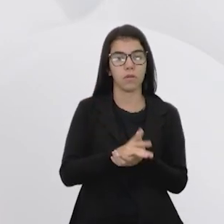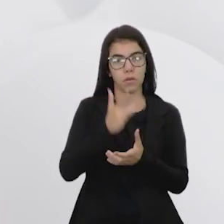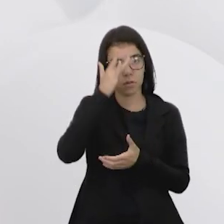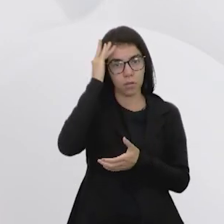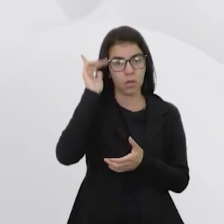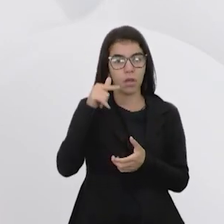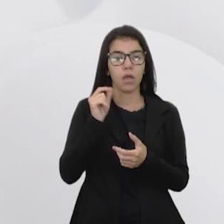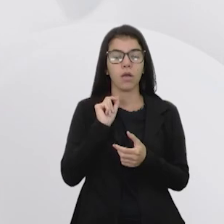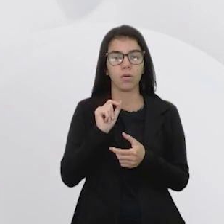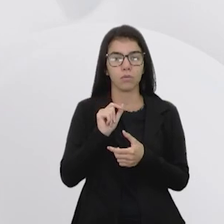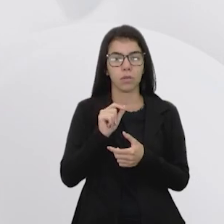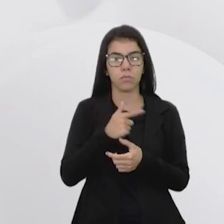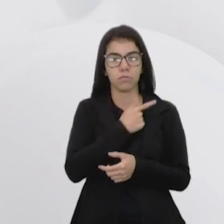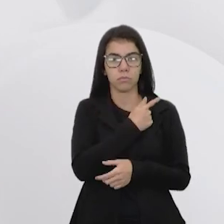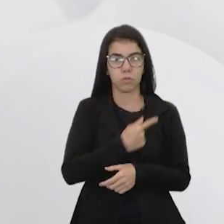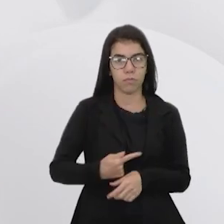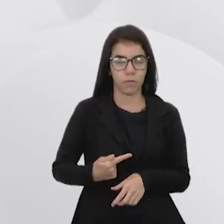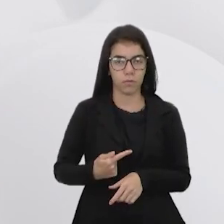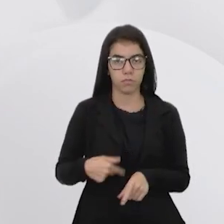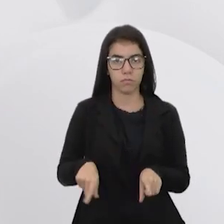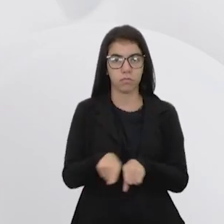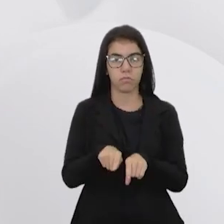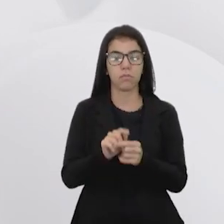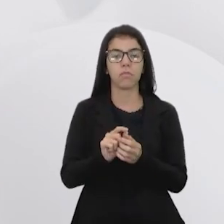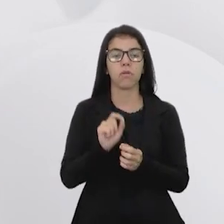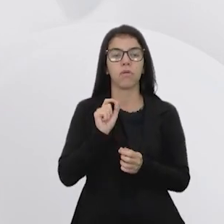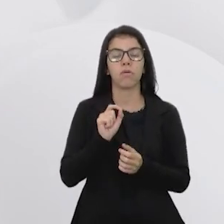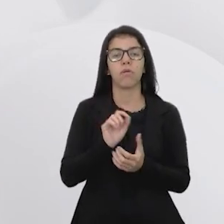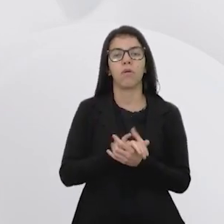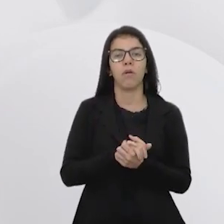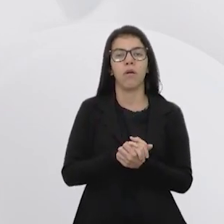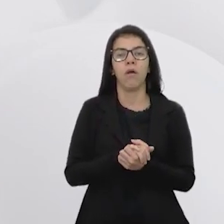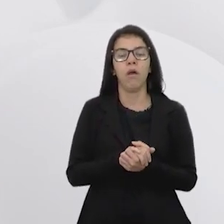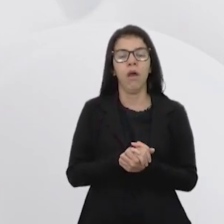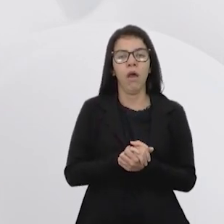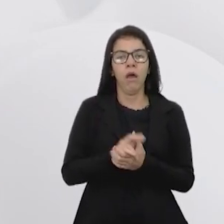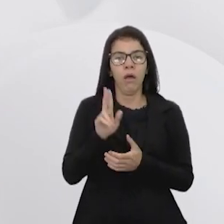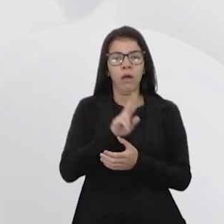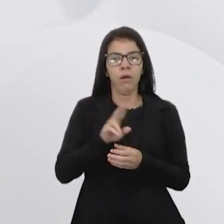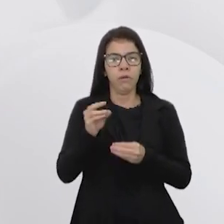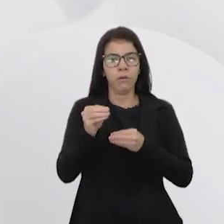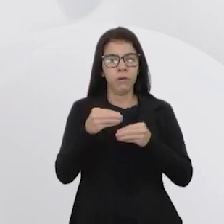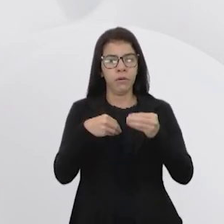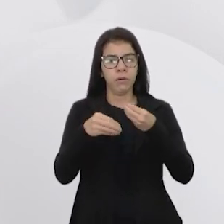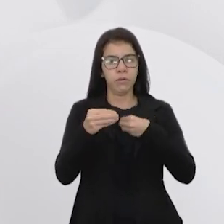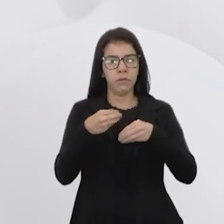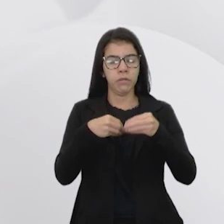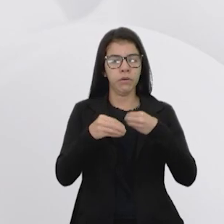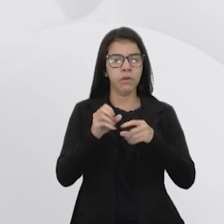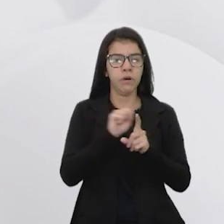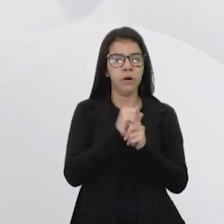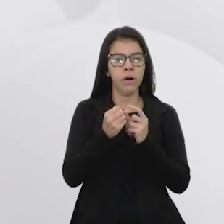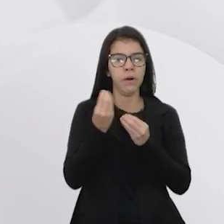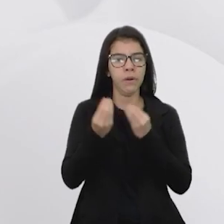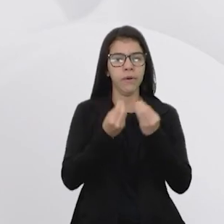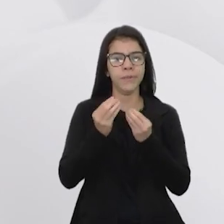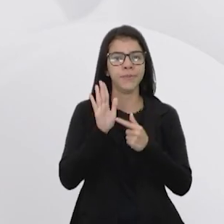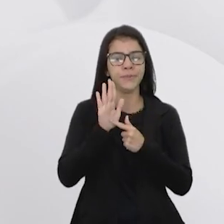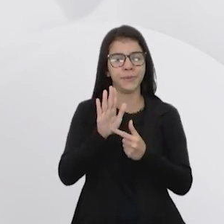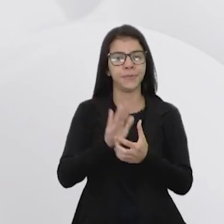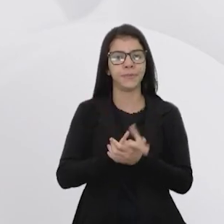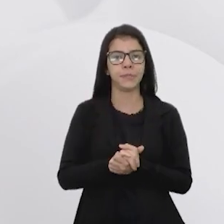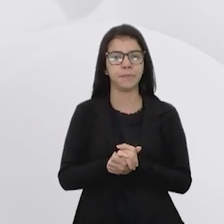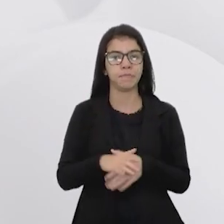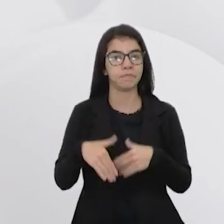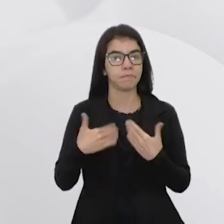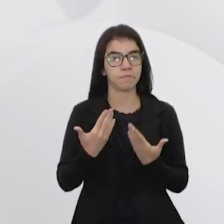governo. Qual é o papel do governo em relação ao uso de plástico? Esses autores sociais, como que eles aparecem?